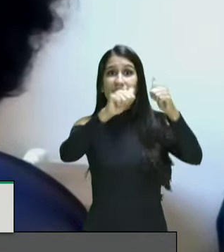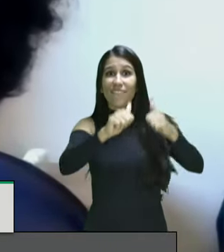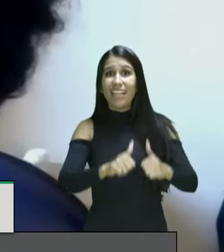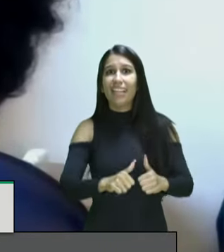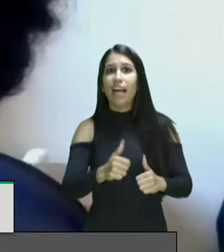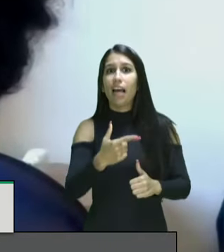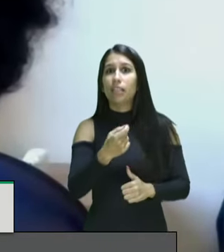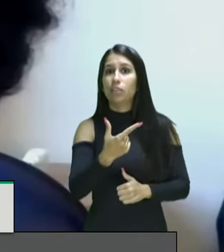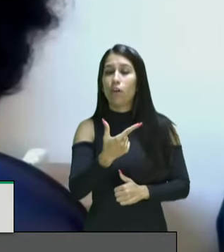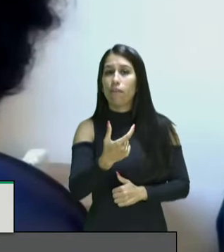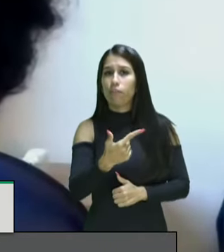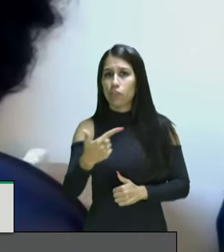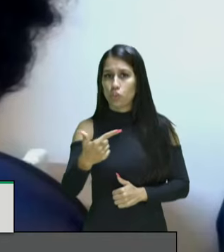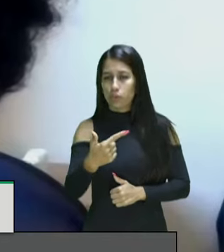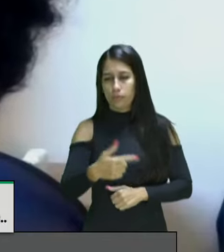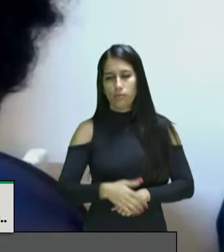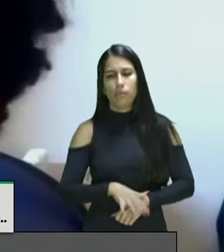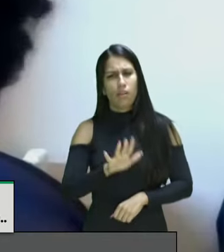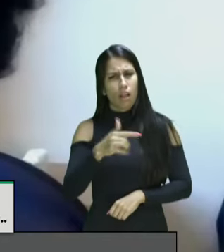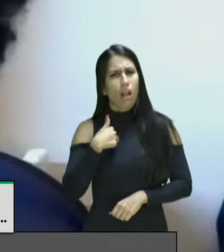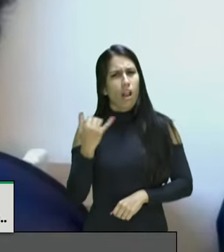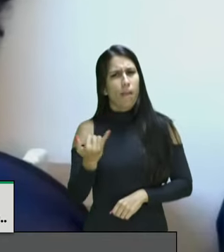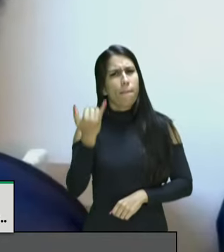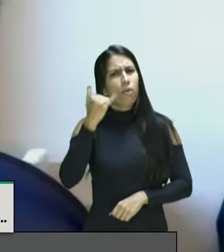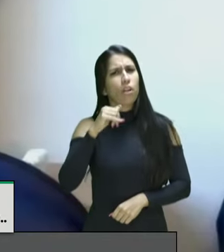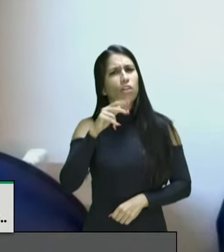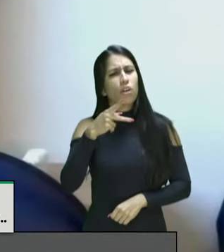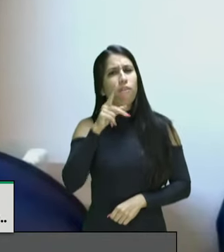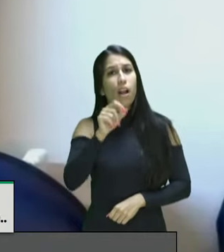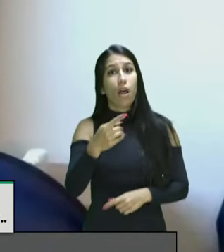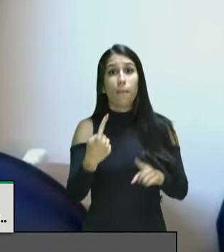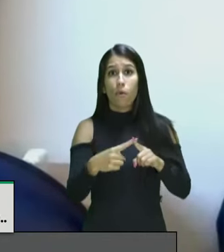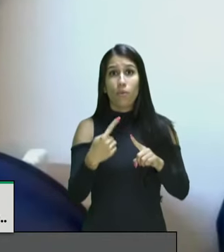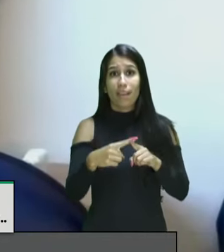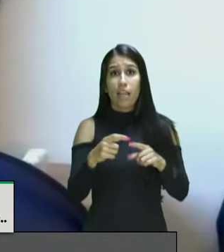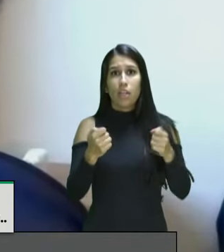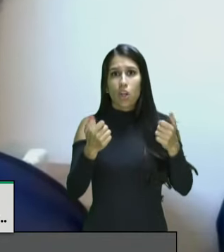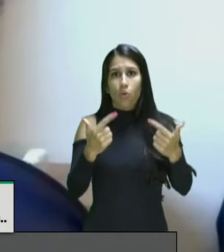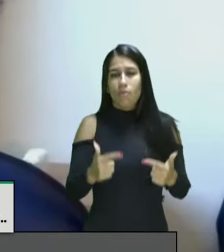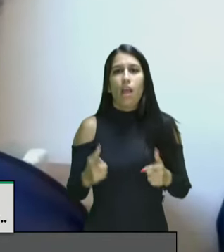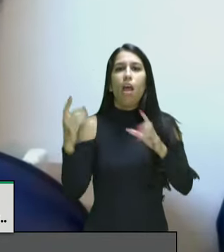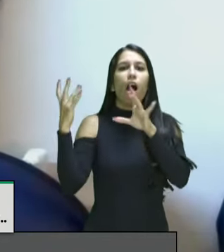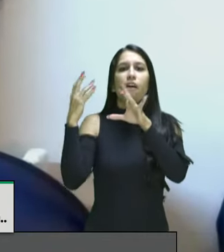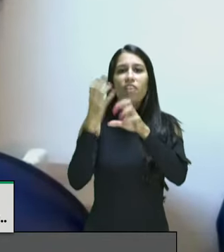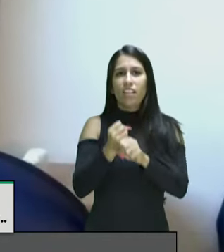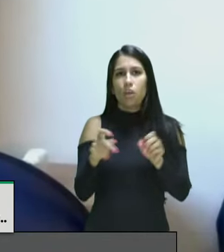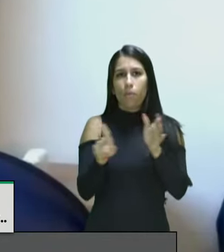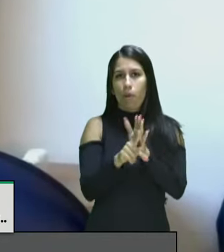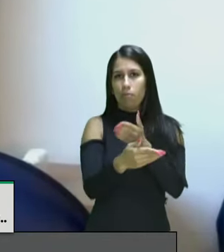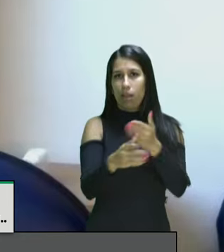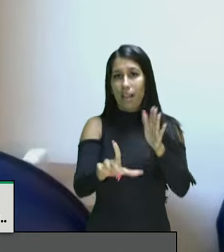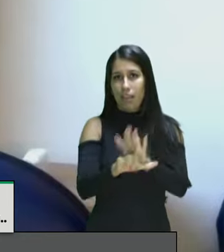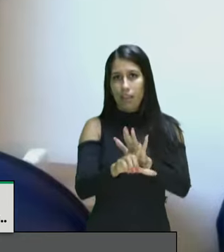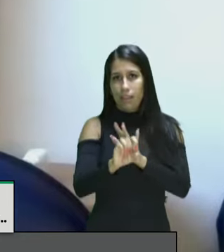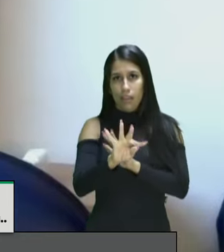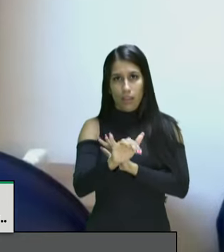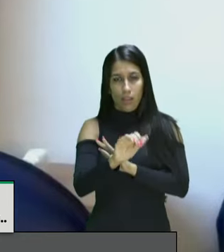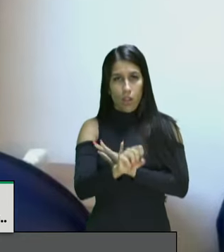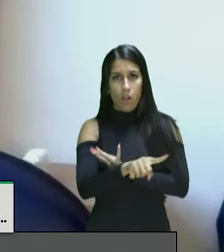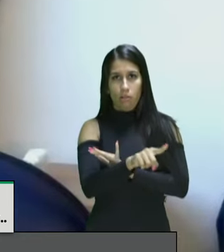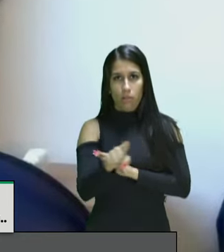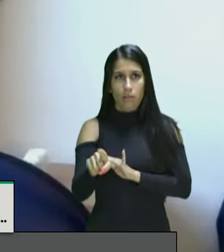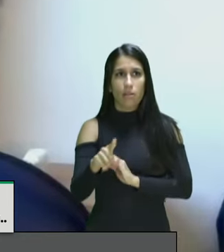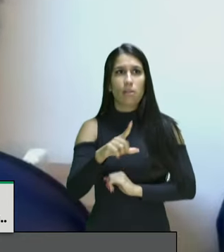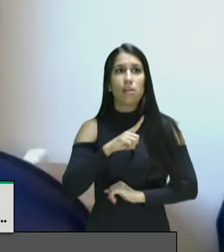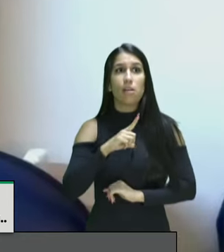eu acho importante frisar que é uma sugestão porque não há revogação automática da lei de cotas de acordo com a norma escrita o que há é uma sugestão